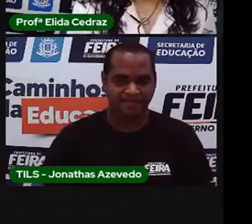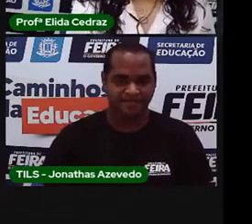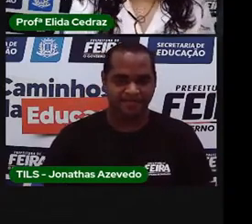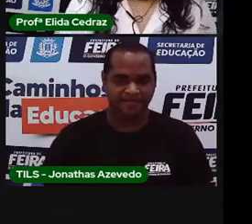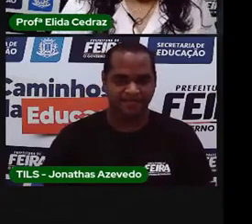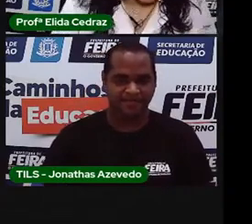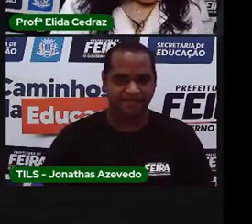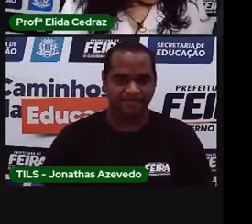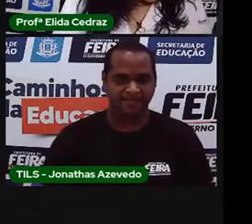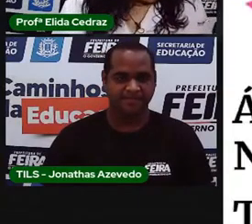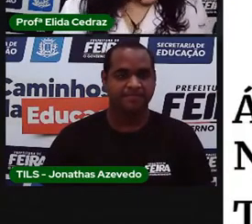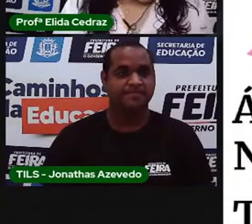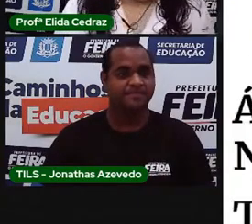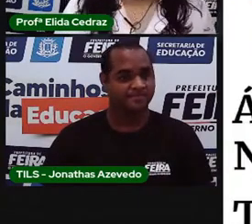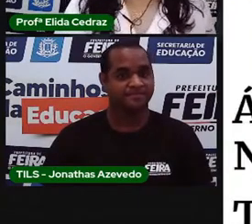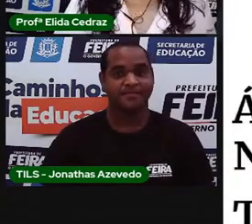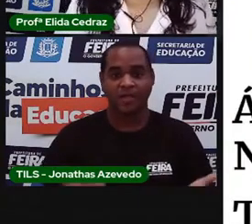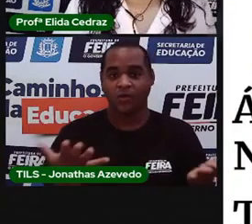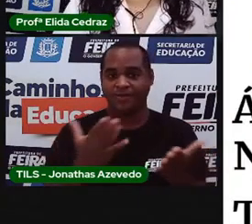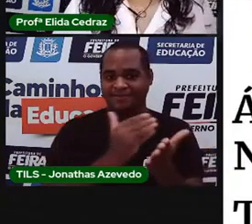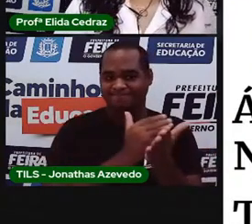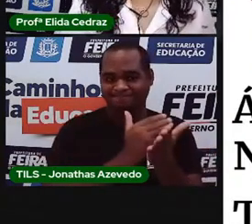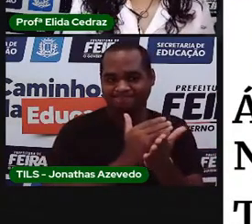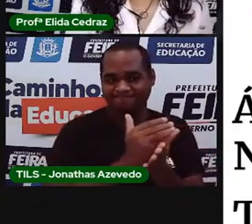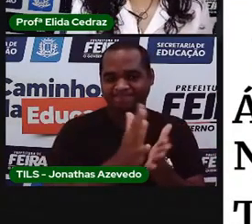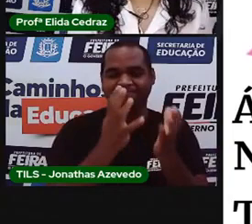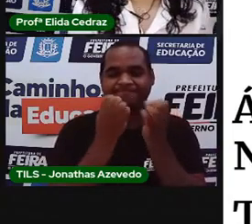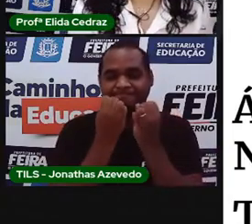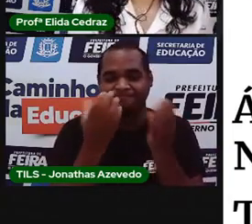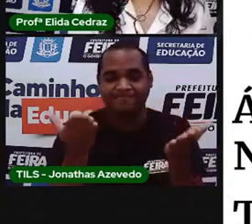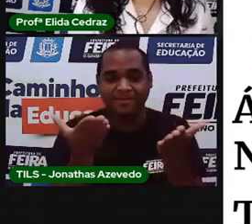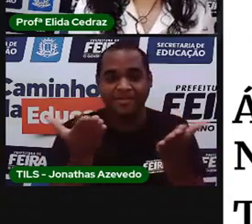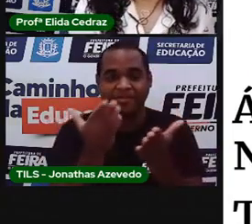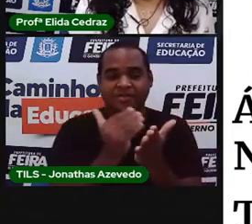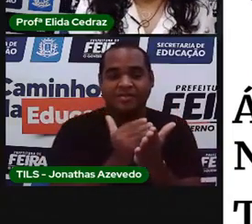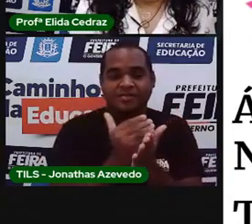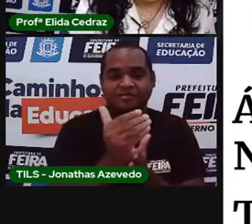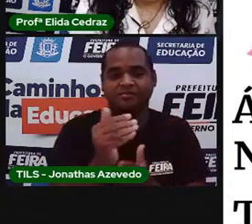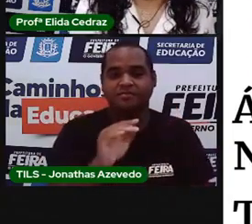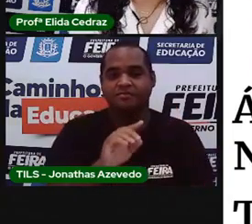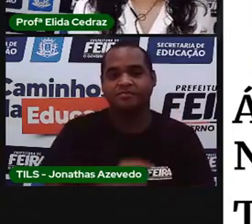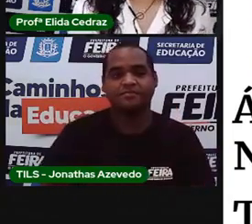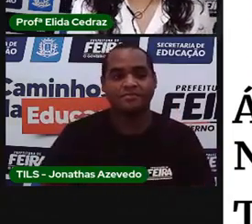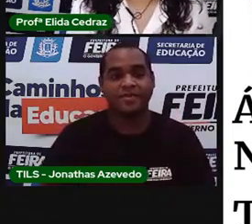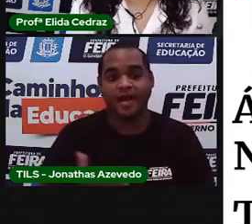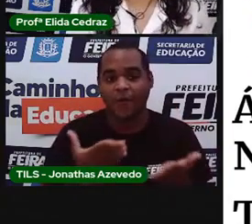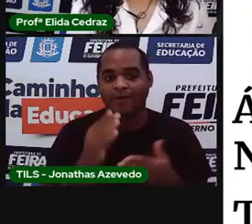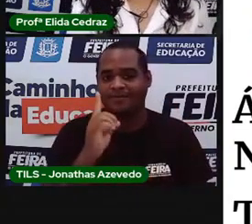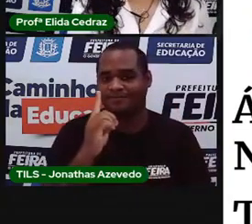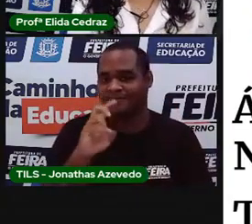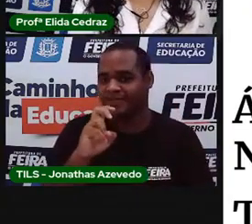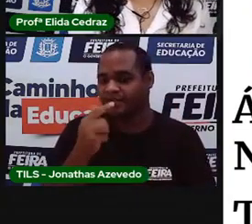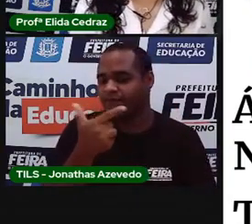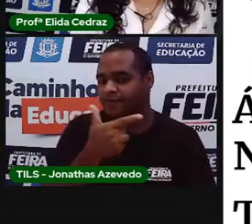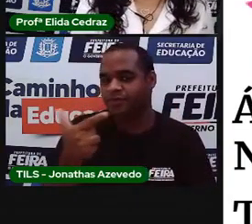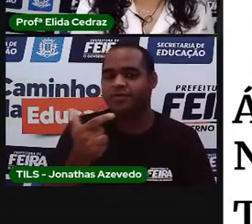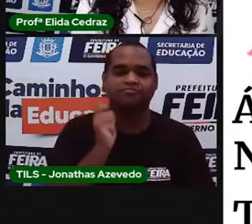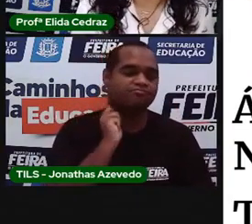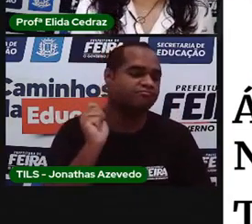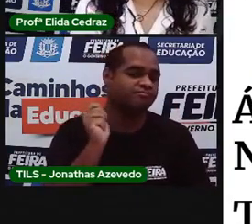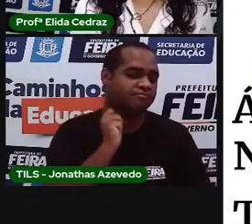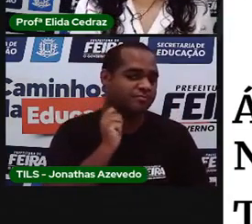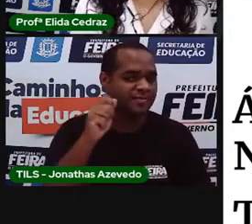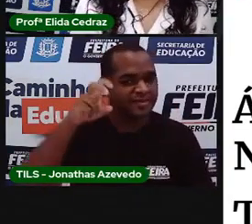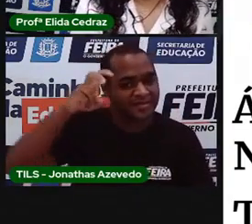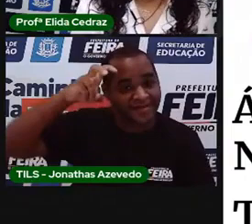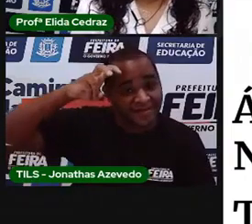A nossa aula já vai começar e a aula de hoje é a aula 15, 22 de abril,